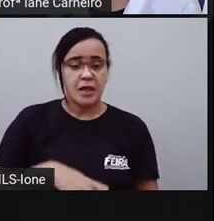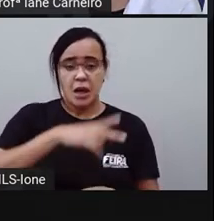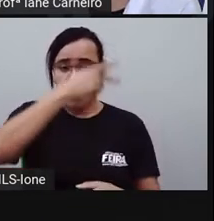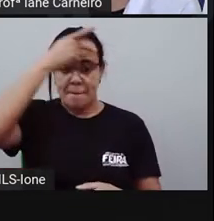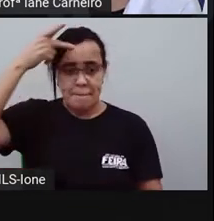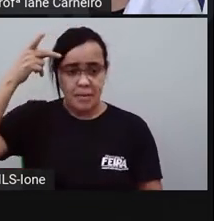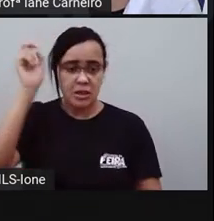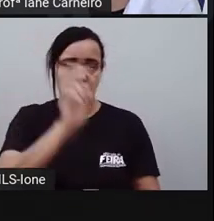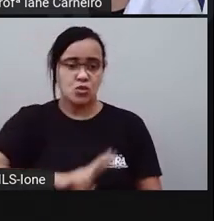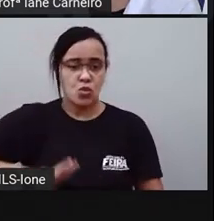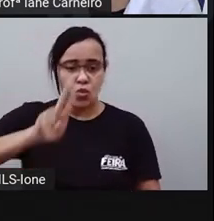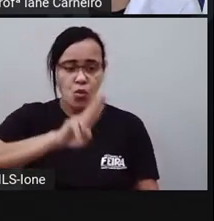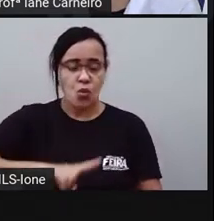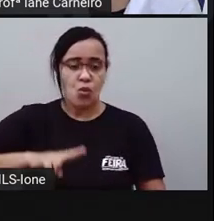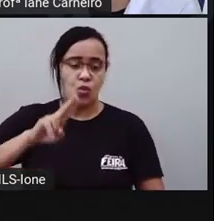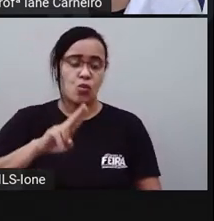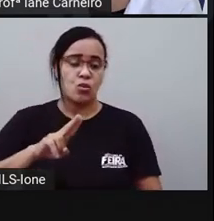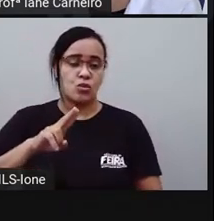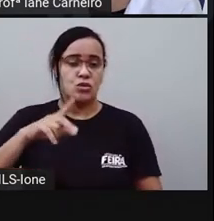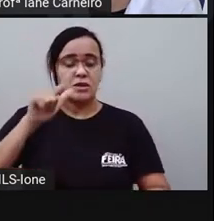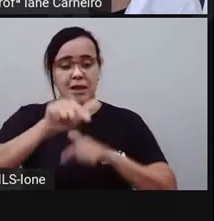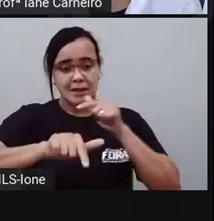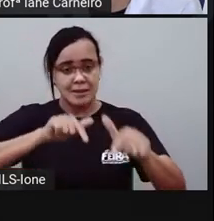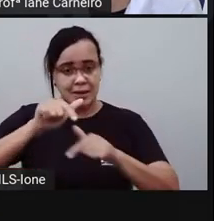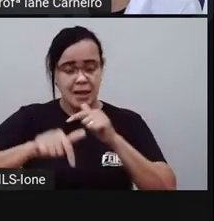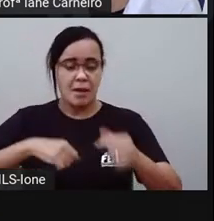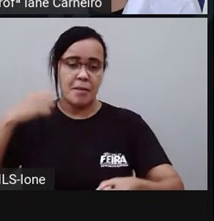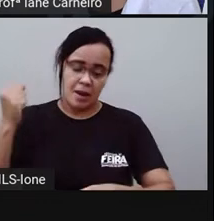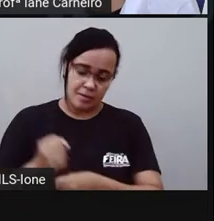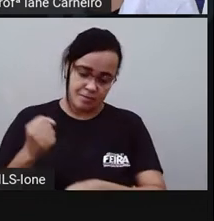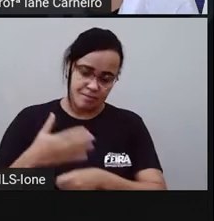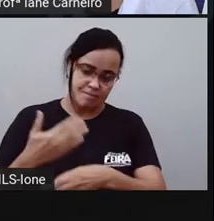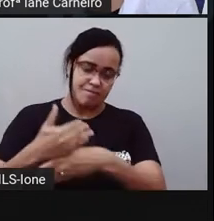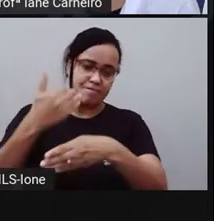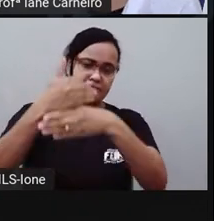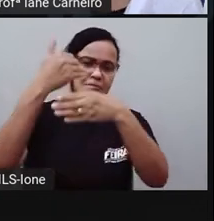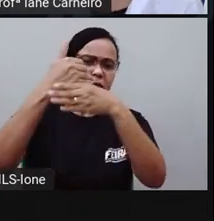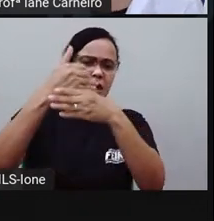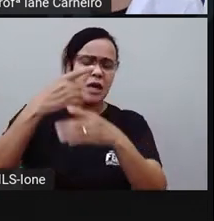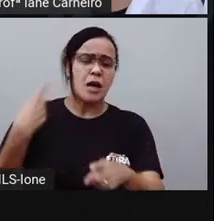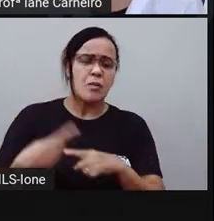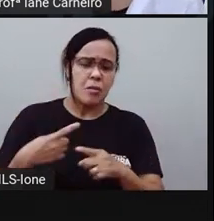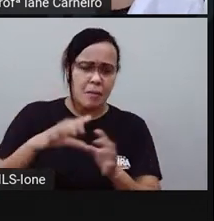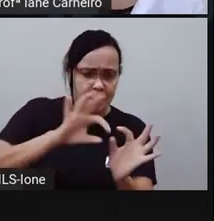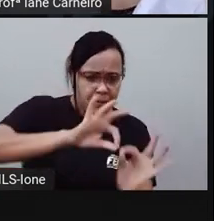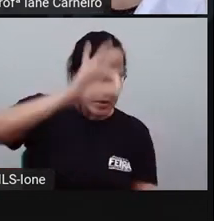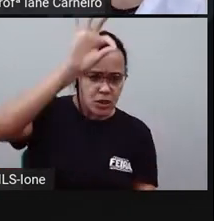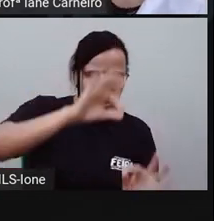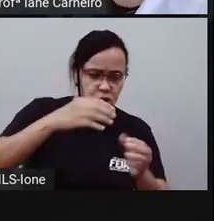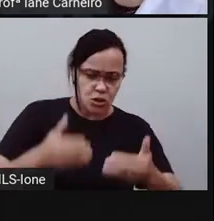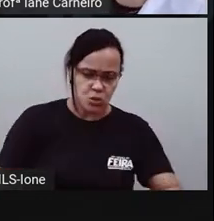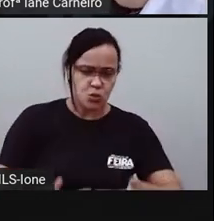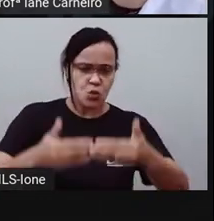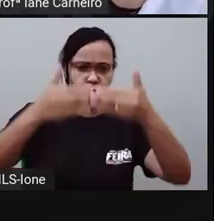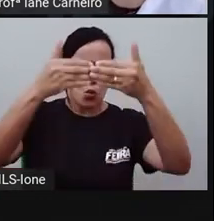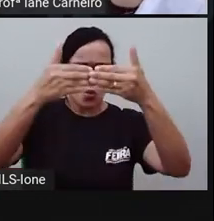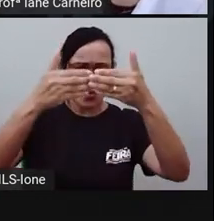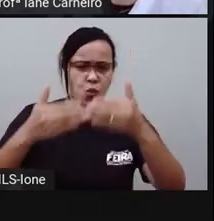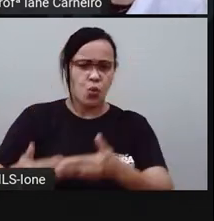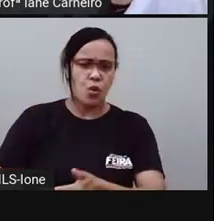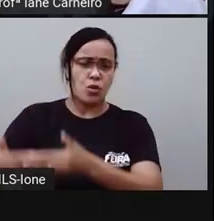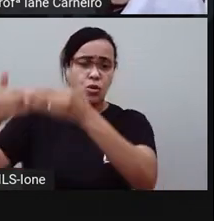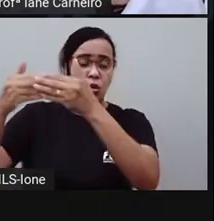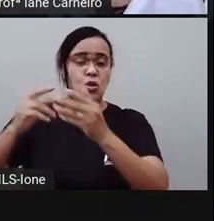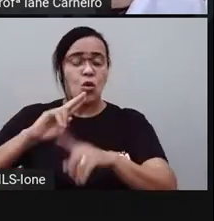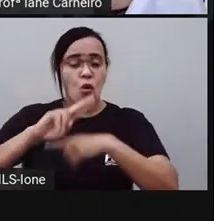Engenheiros, arquitetos usam esse instrumento para medir paredes, medir a altura da parede,